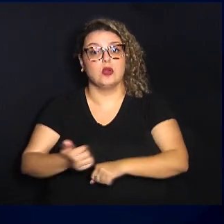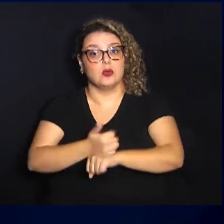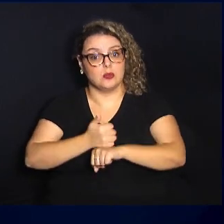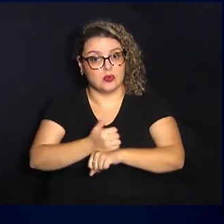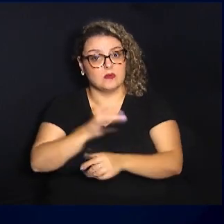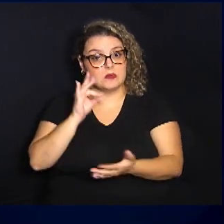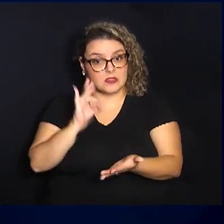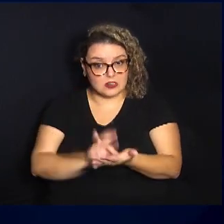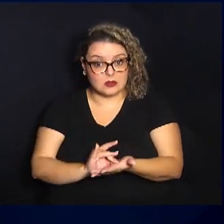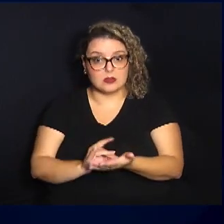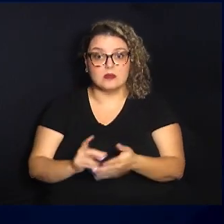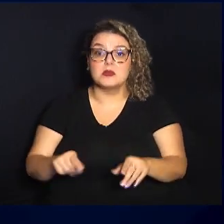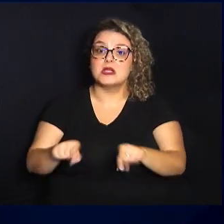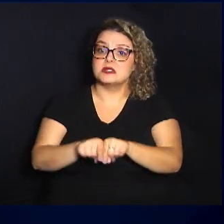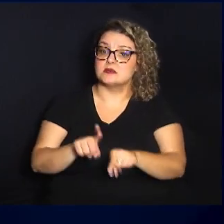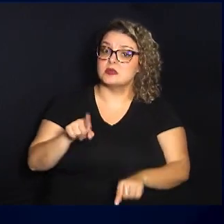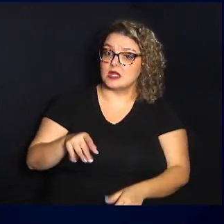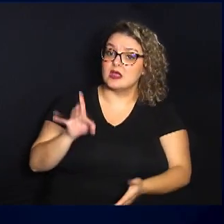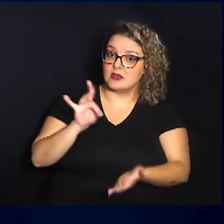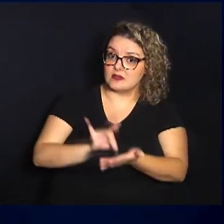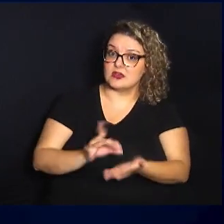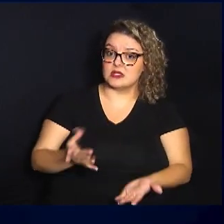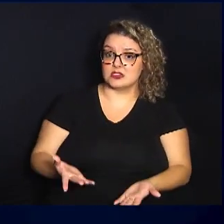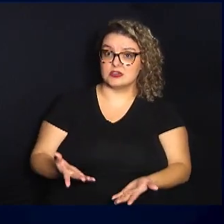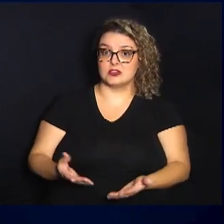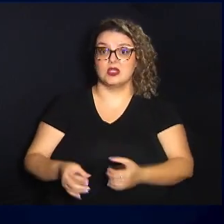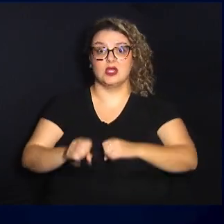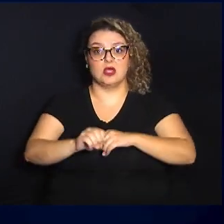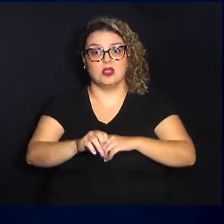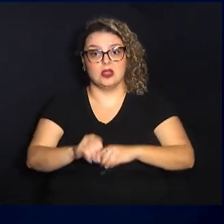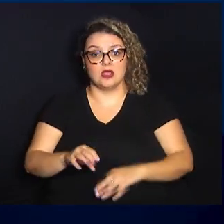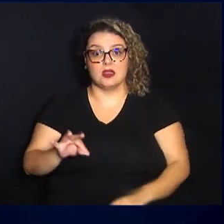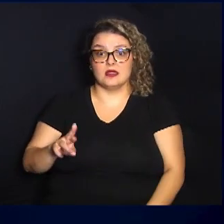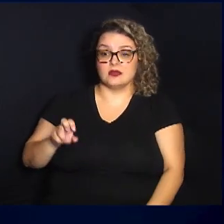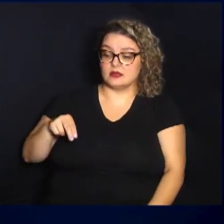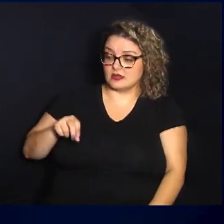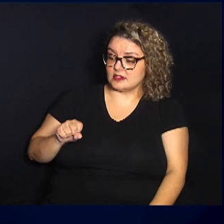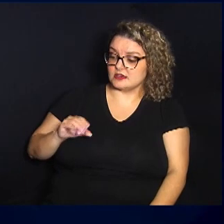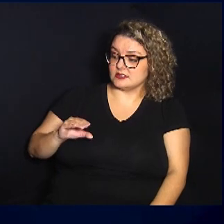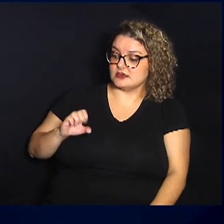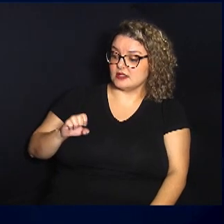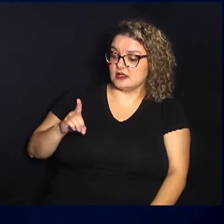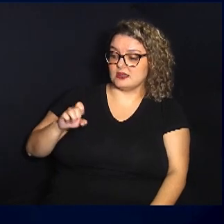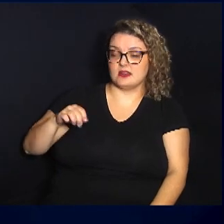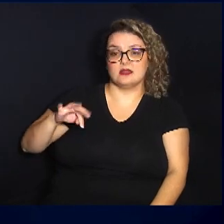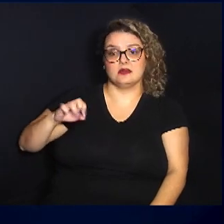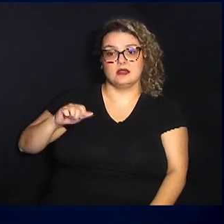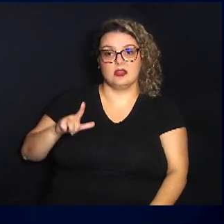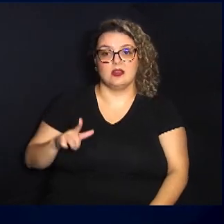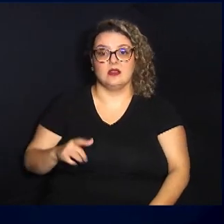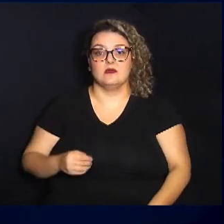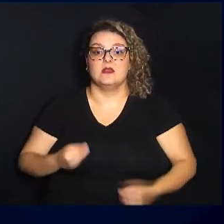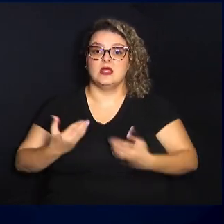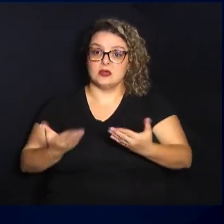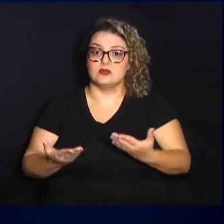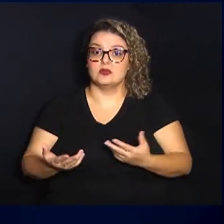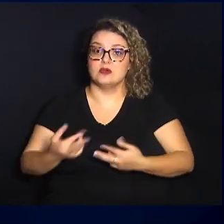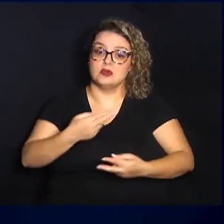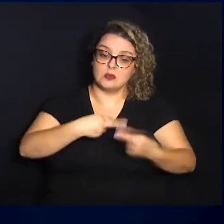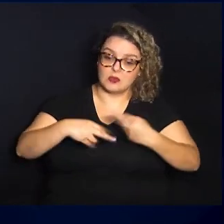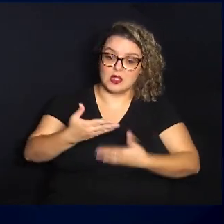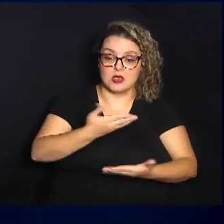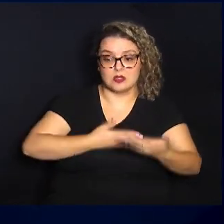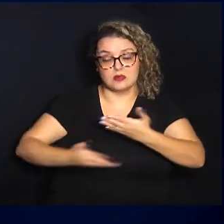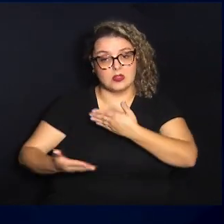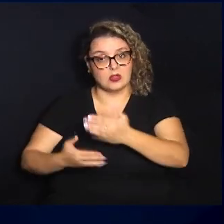mas também é verdade que a educação ela é transcendental a educação ela estabelece um vínculo entre as pessoas